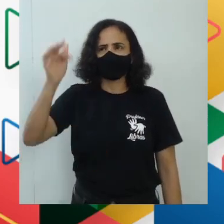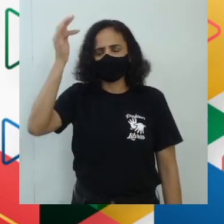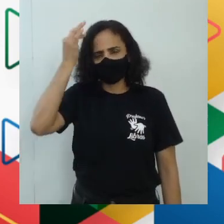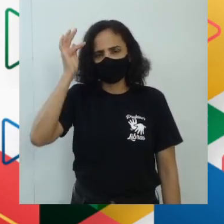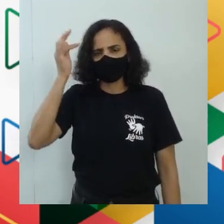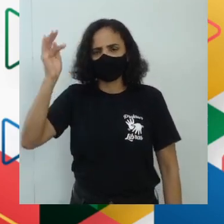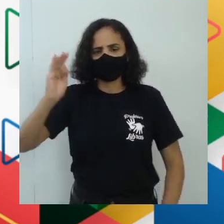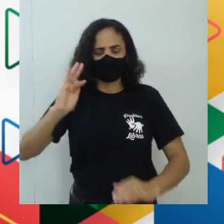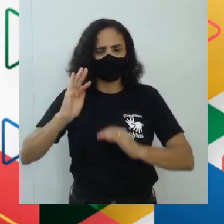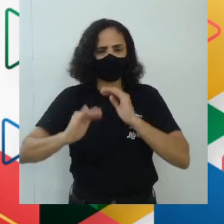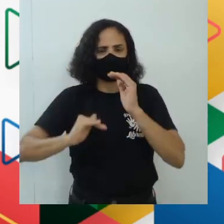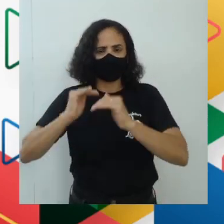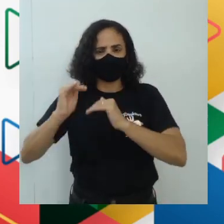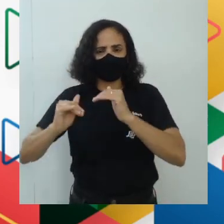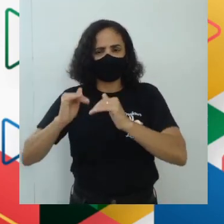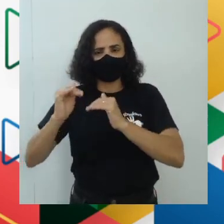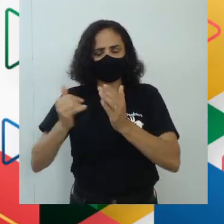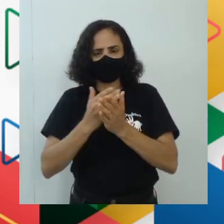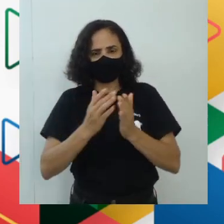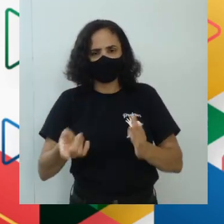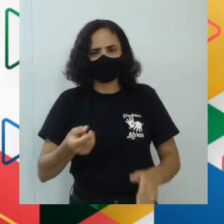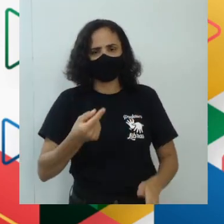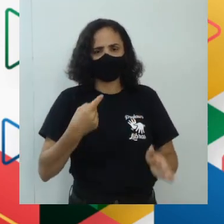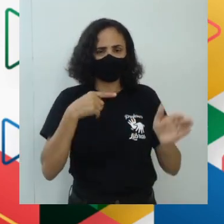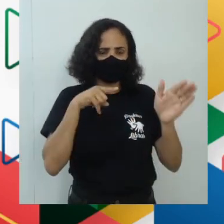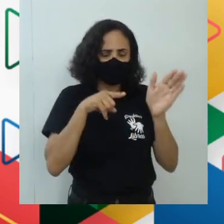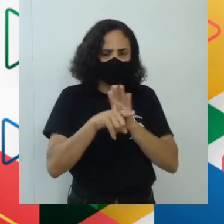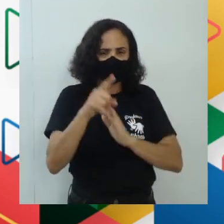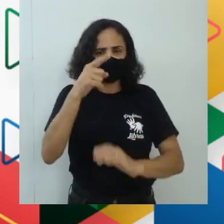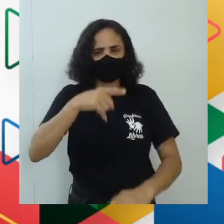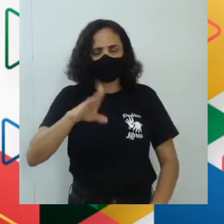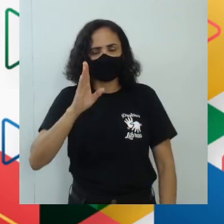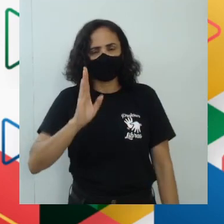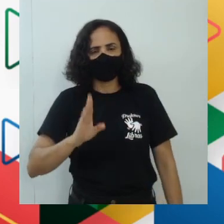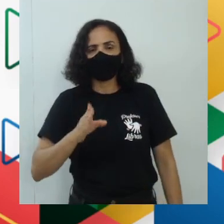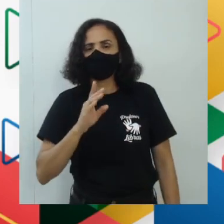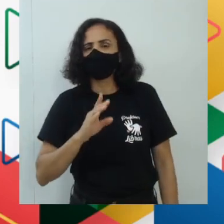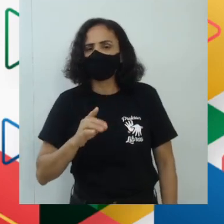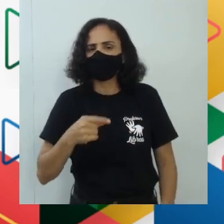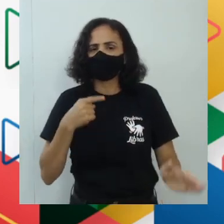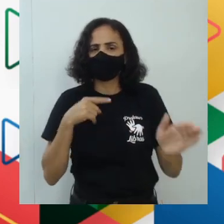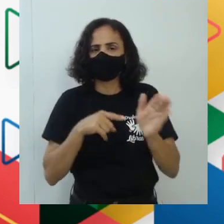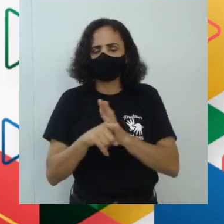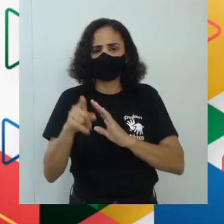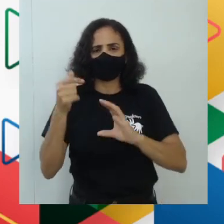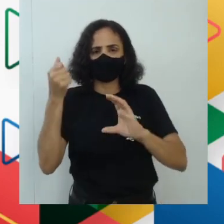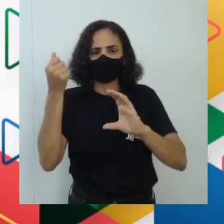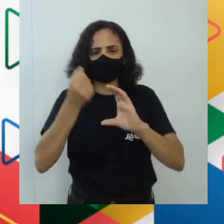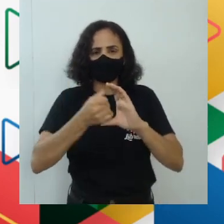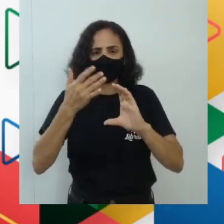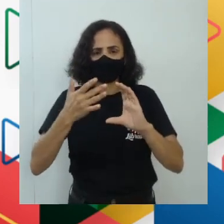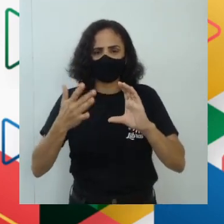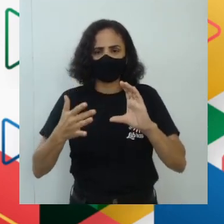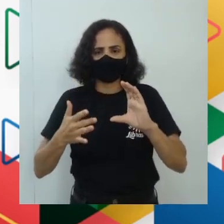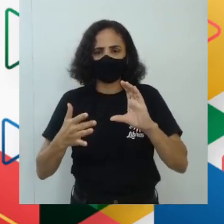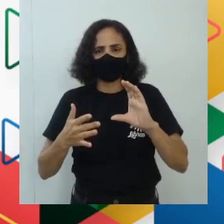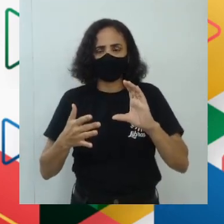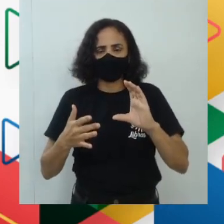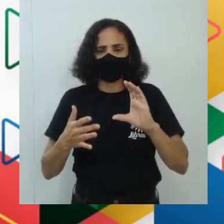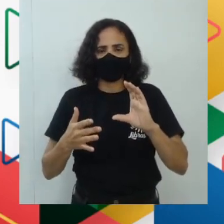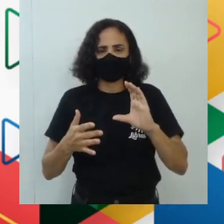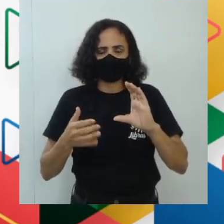uma das uma dessas questões como vocês podem ver aí nos slides uma dessas características é exatamente o que?